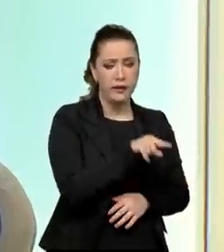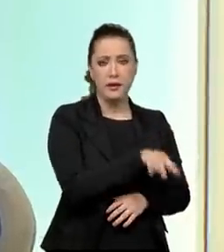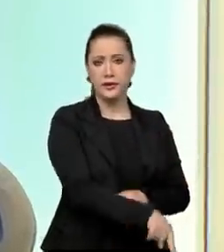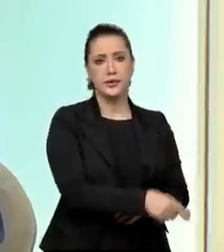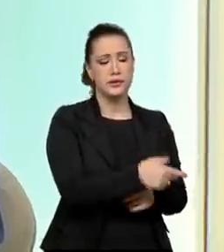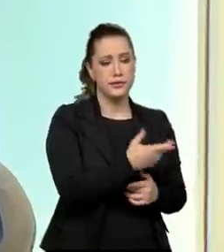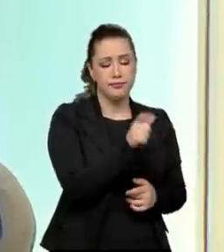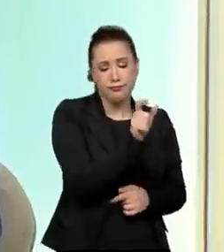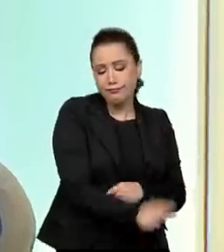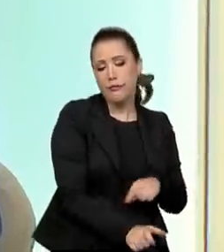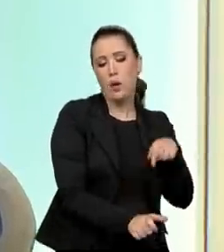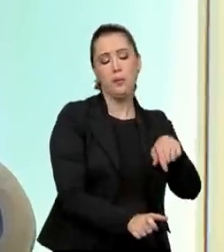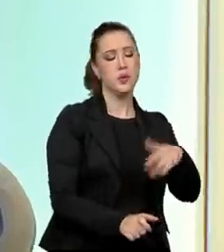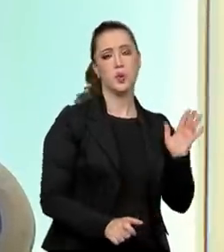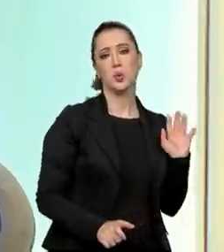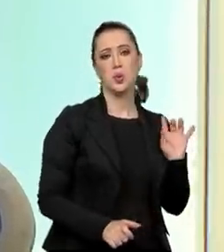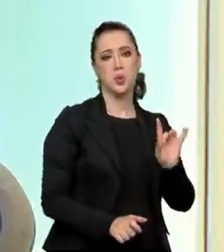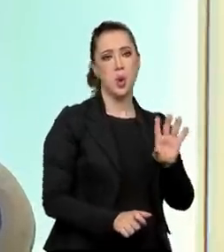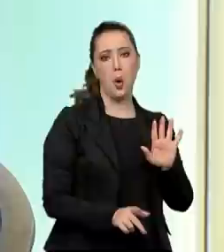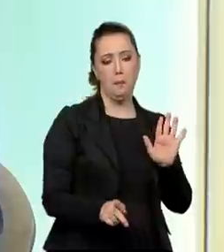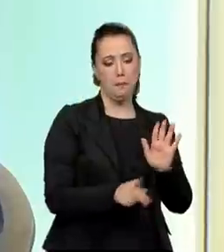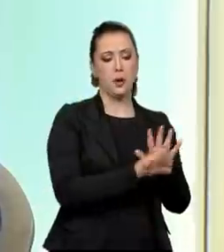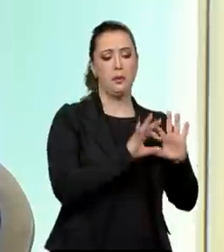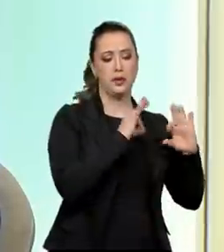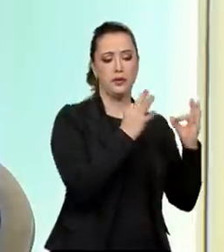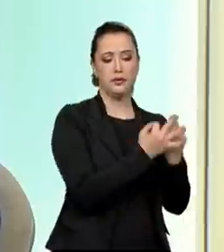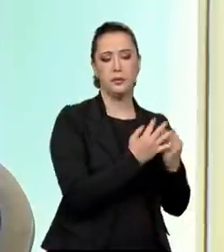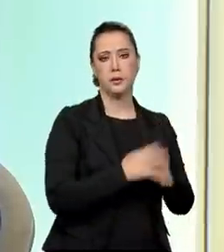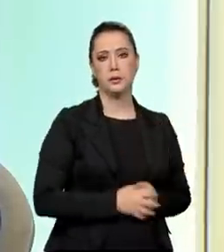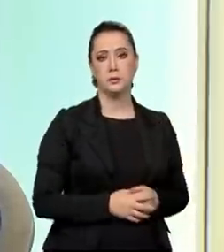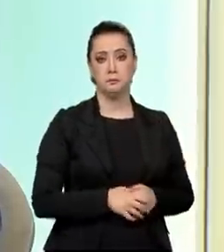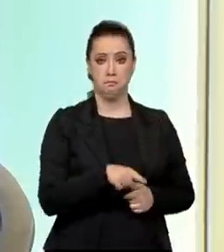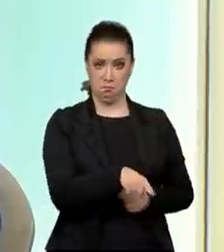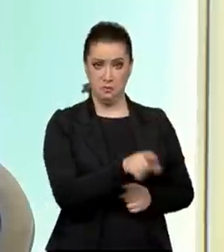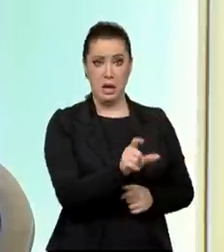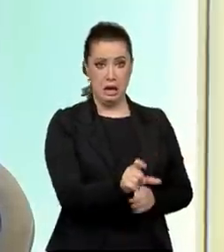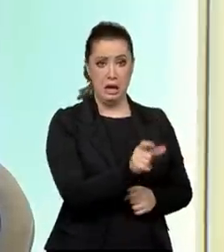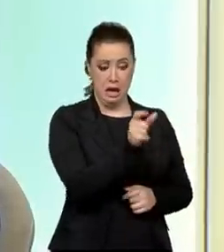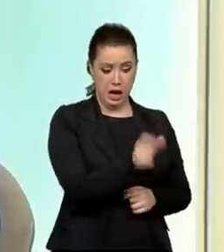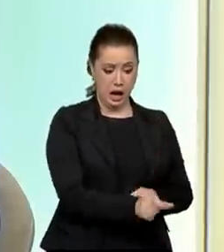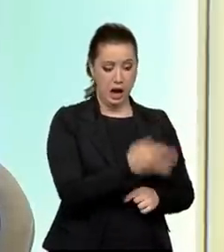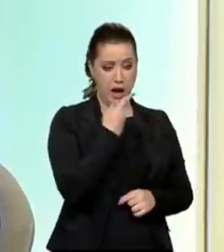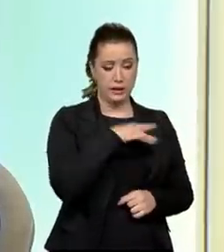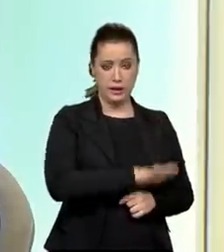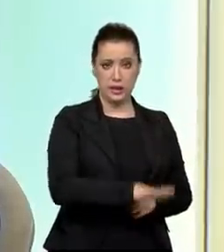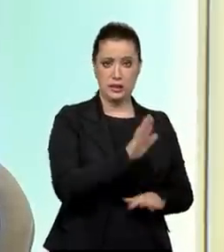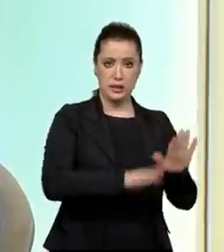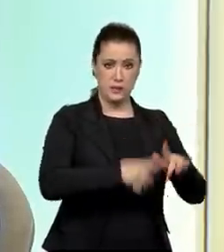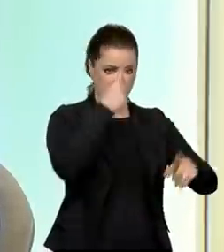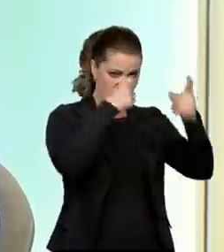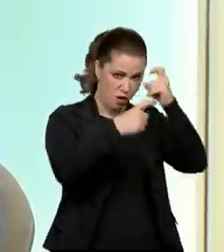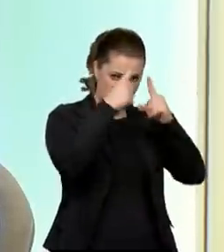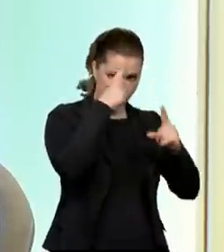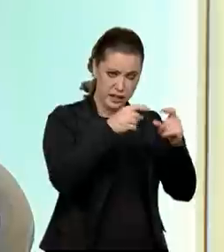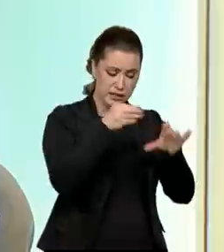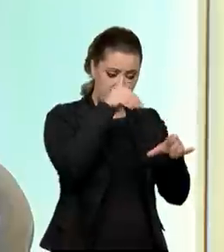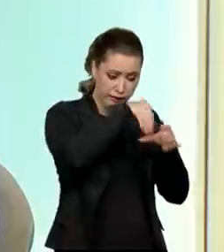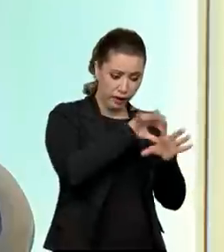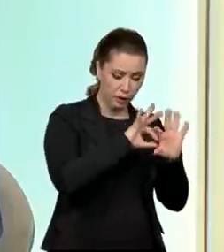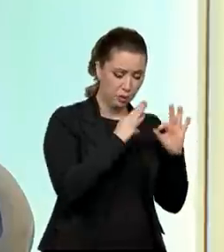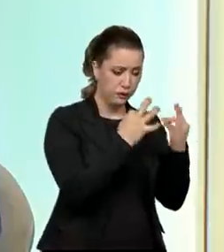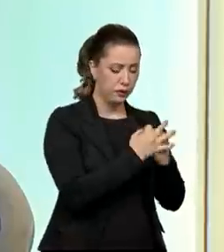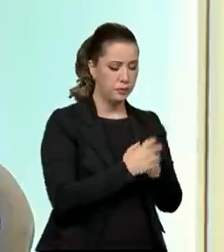Ela pertencia, por exemplo, à família. Mesmo ela sofrendo violência, graves violências dentro dessa família,